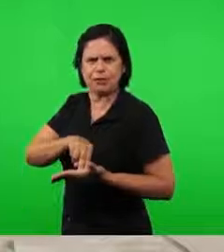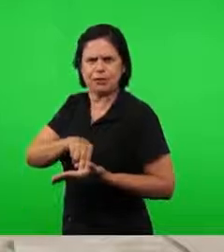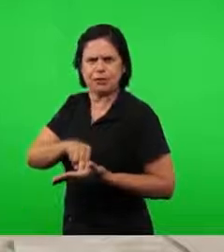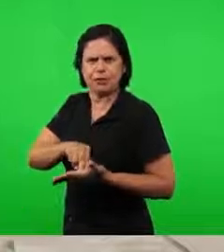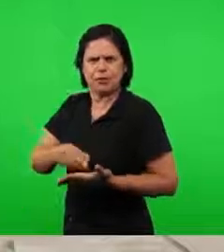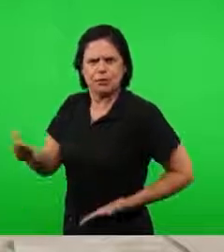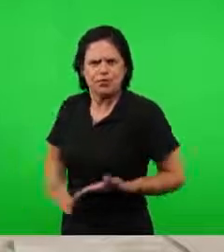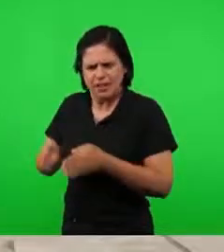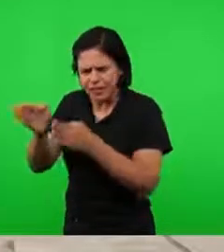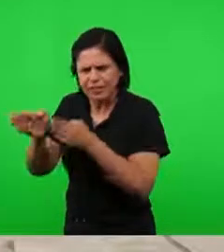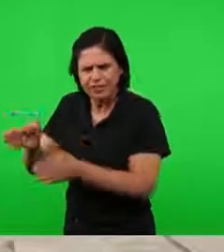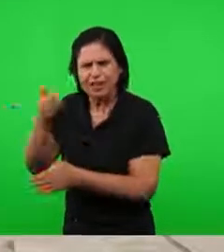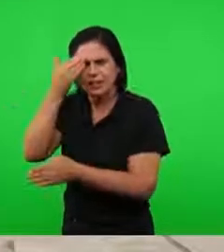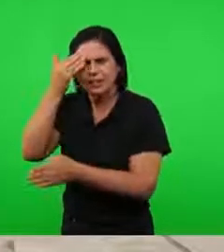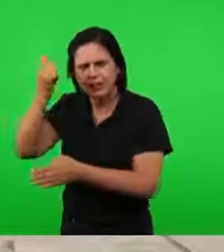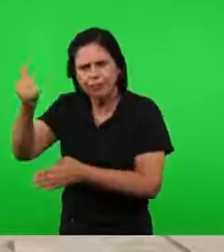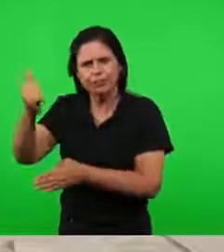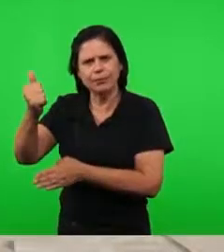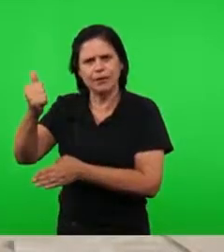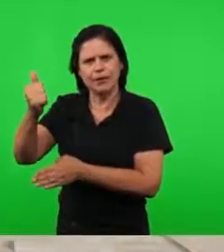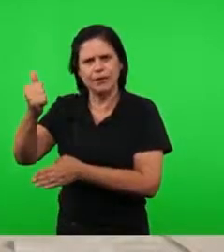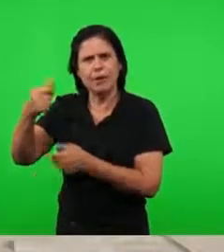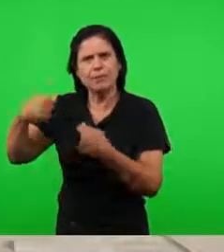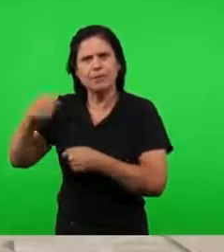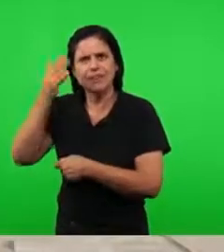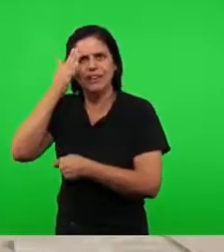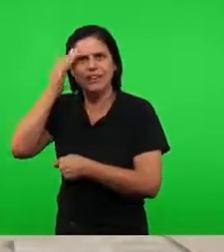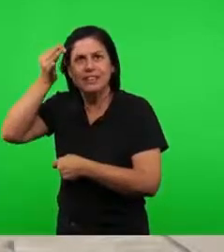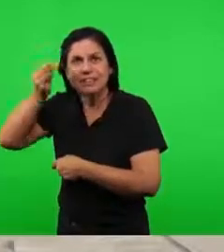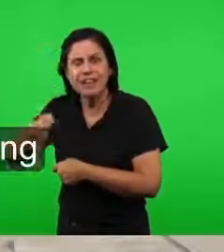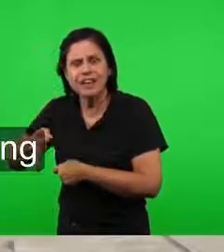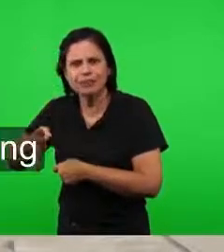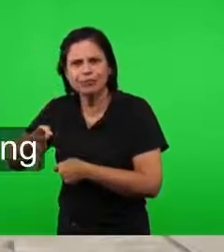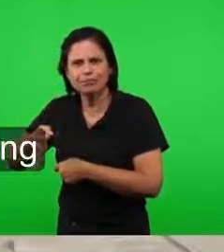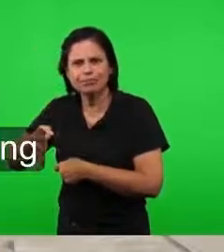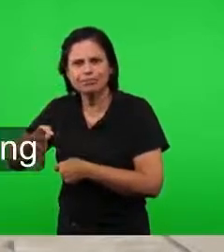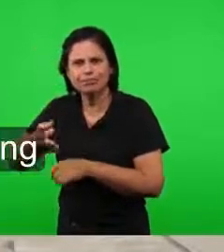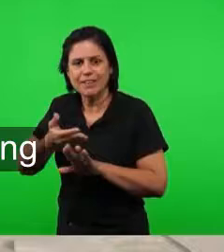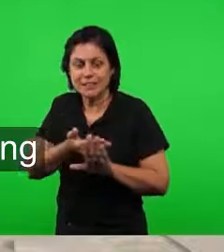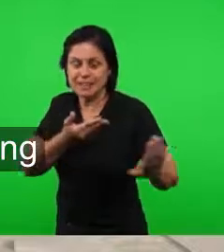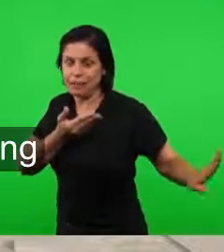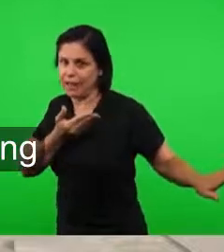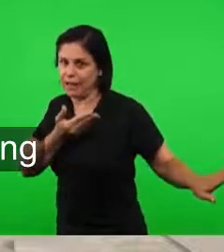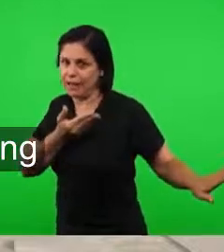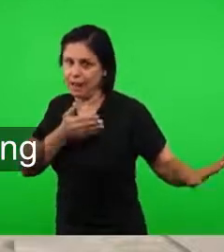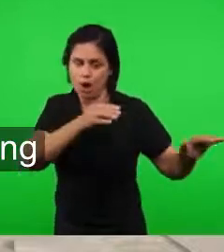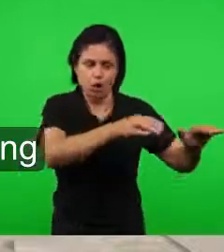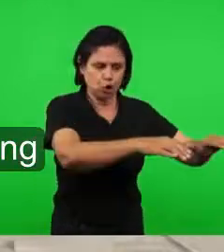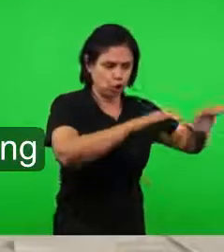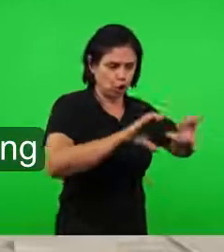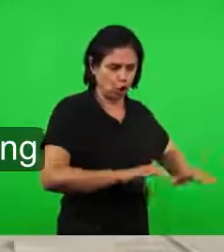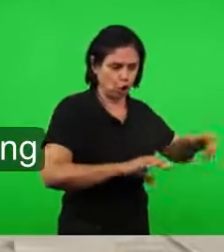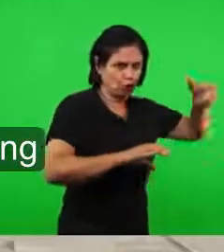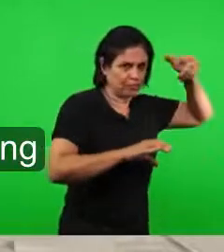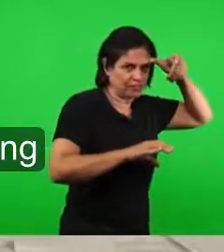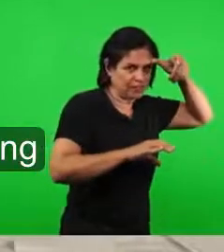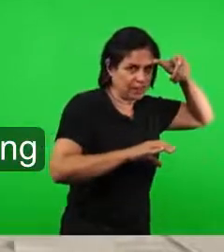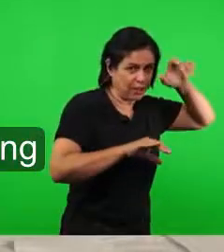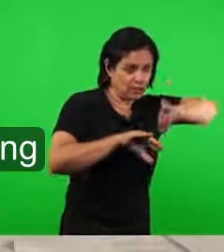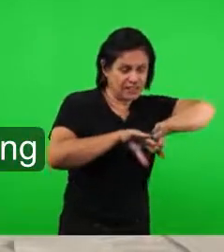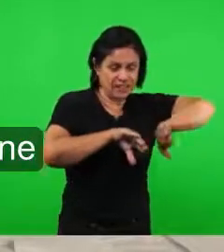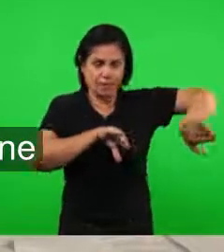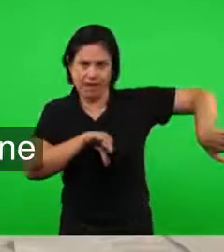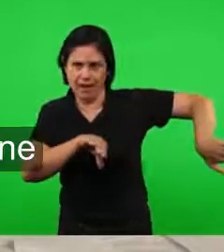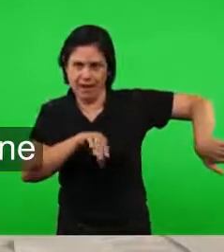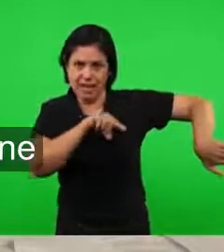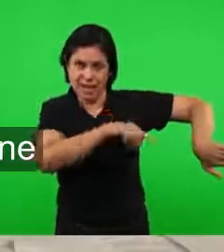sabiam que eles tinham que discernir o que era do trono do adversário, não é? E quem que